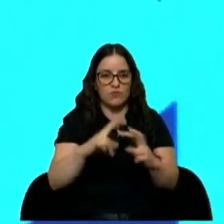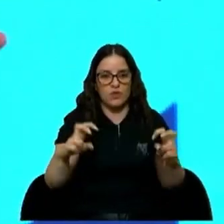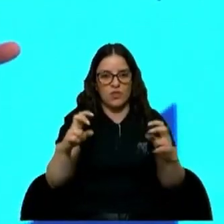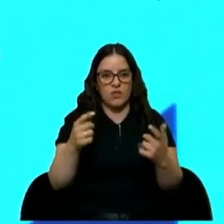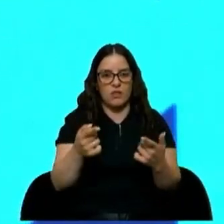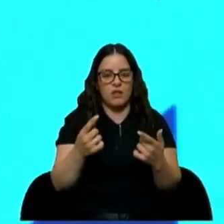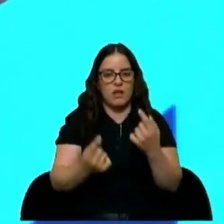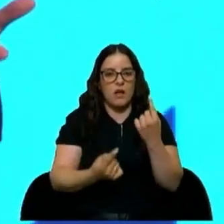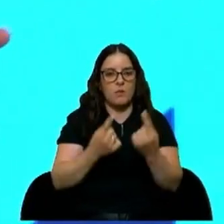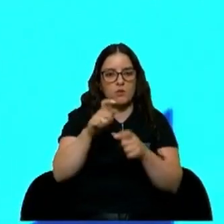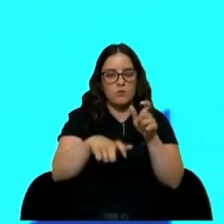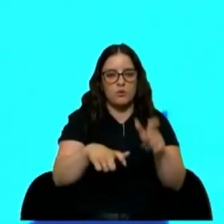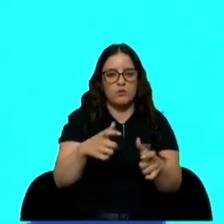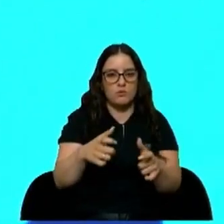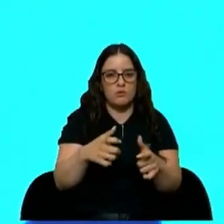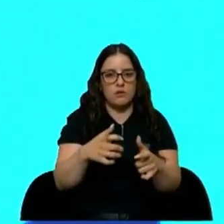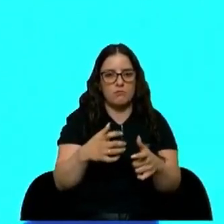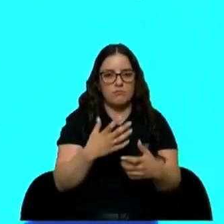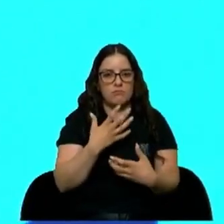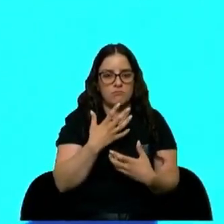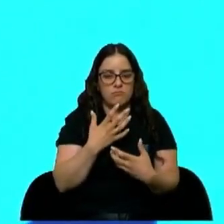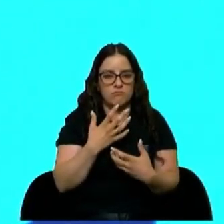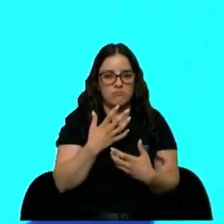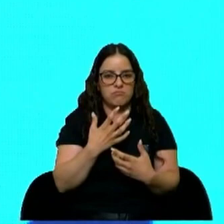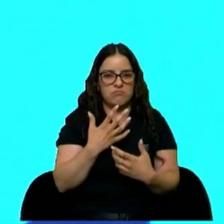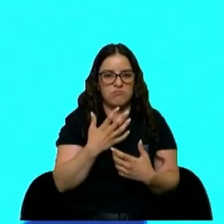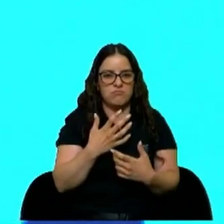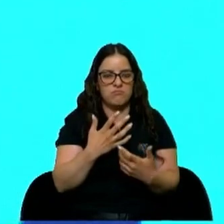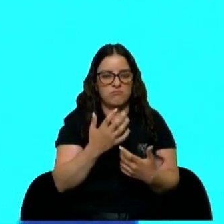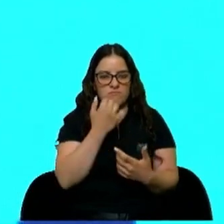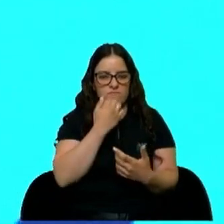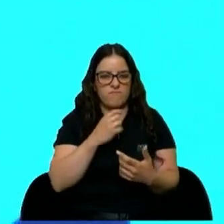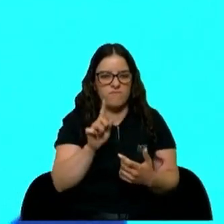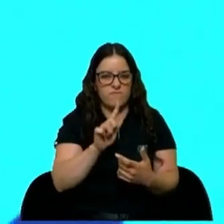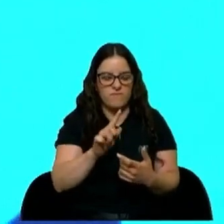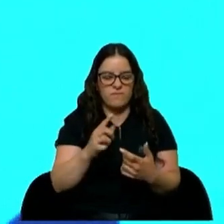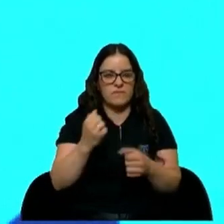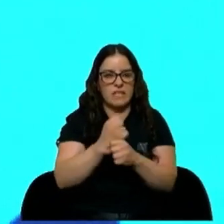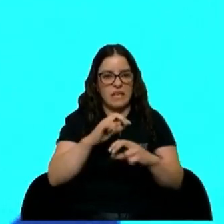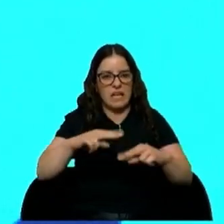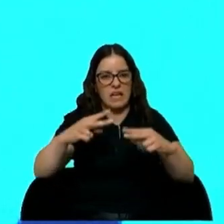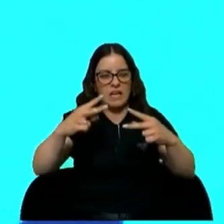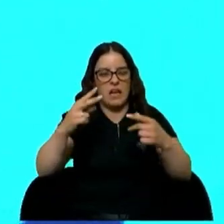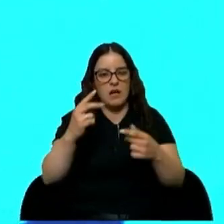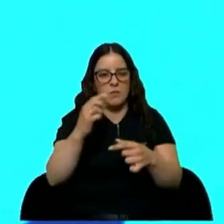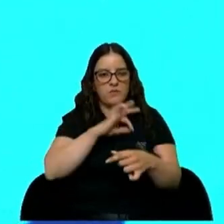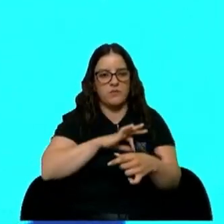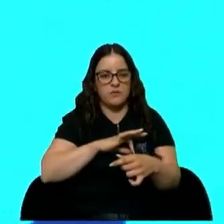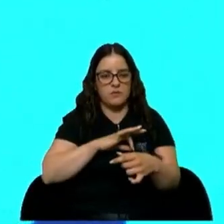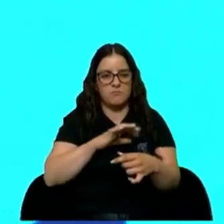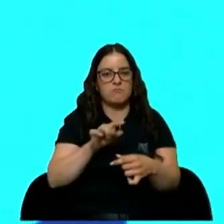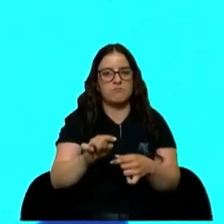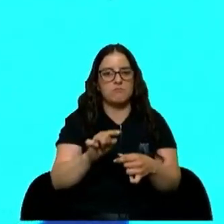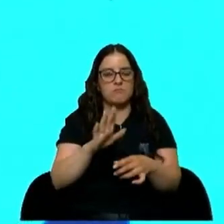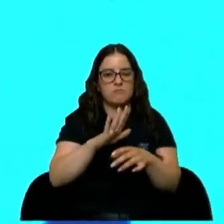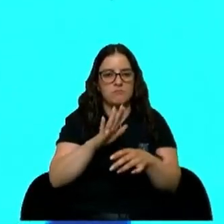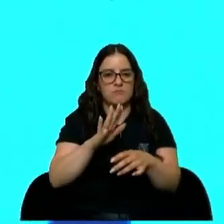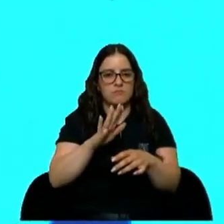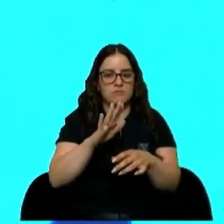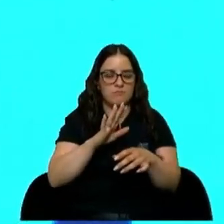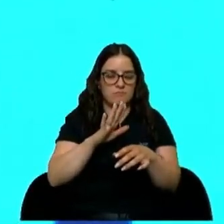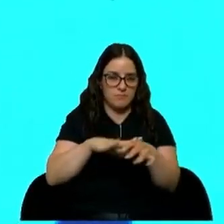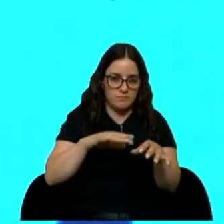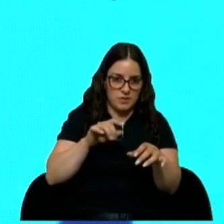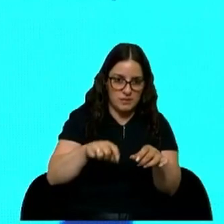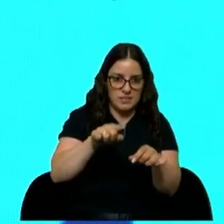aborrecidas, desiludidas com a carreira que têm, com a vida que levam profissionalmente, e para isso há um programa, o UpSkill,